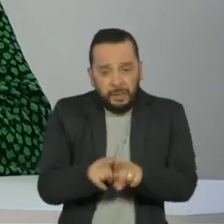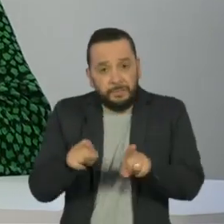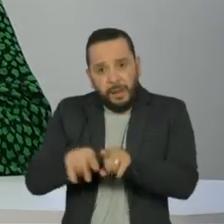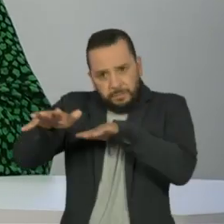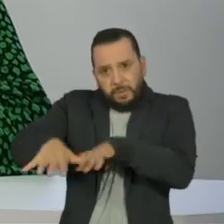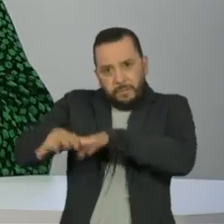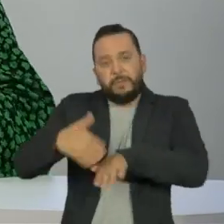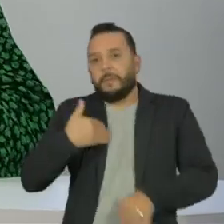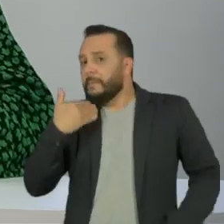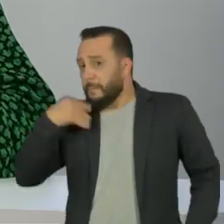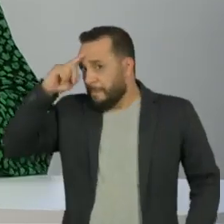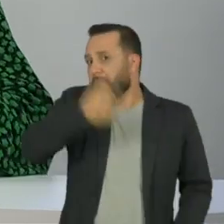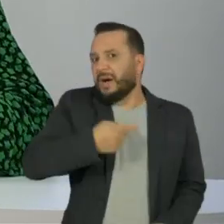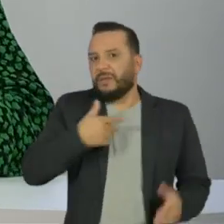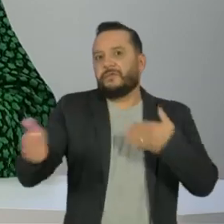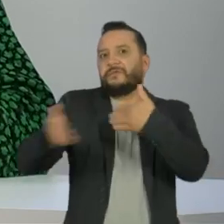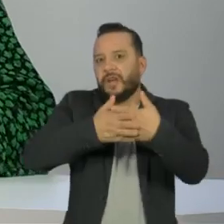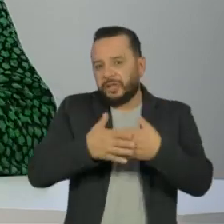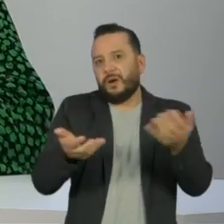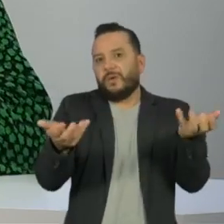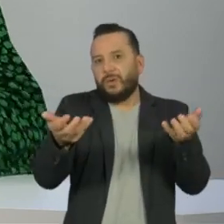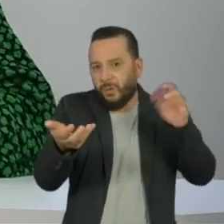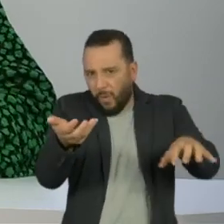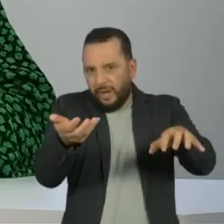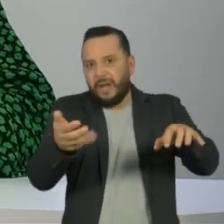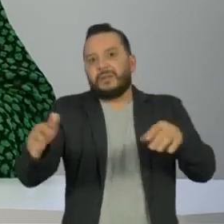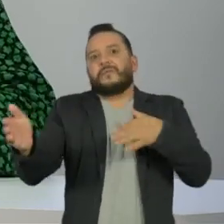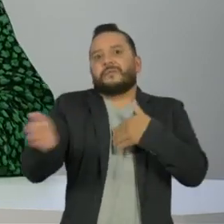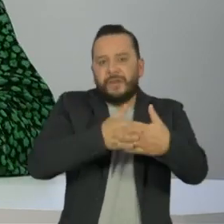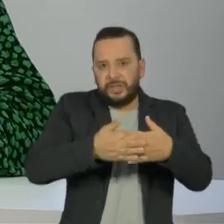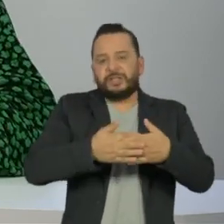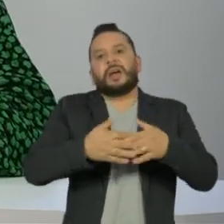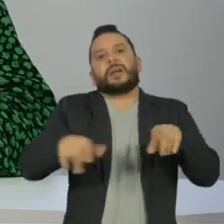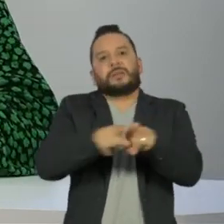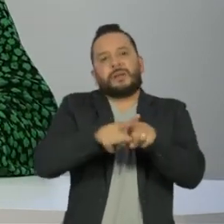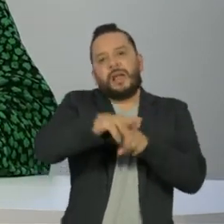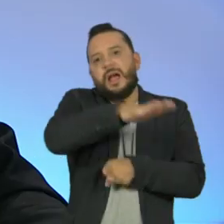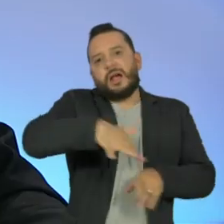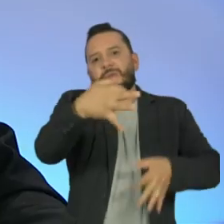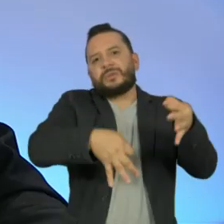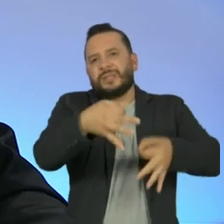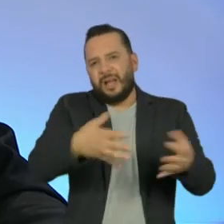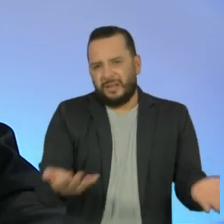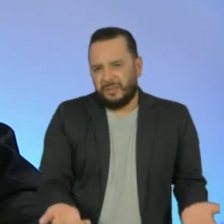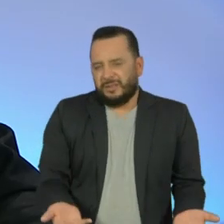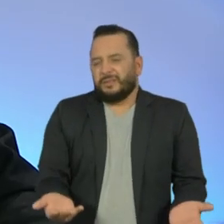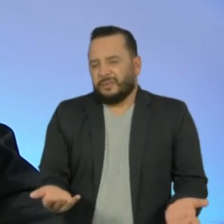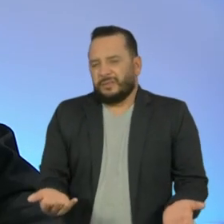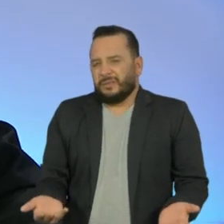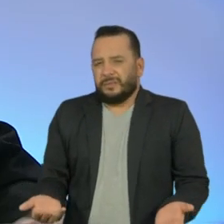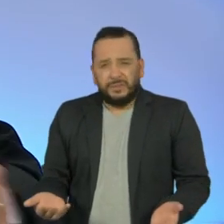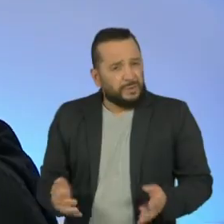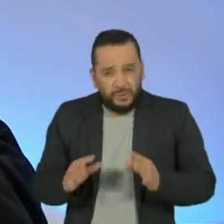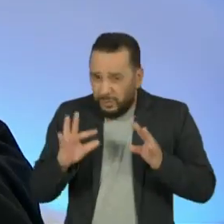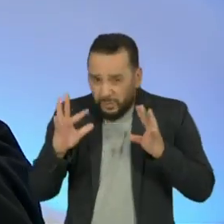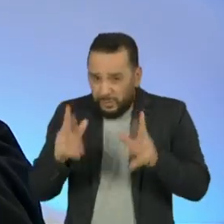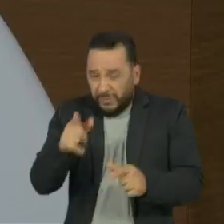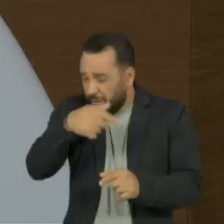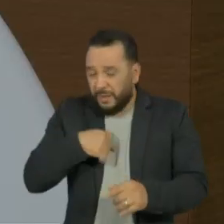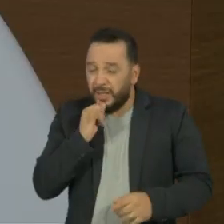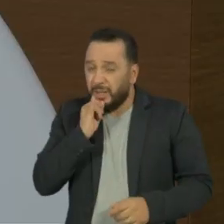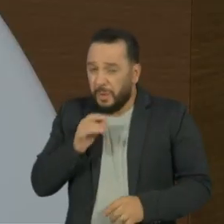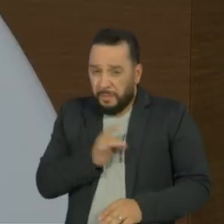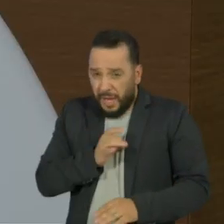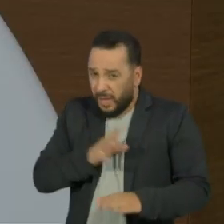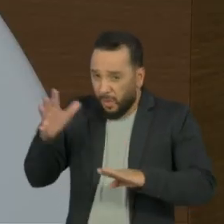dizendo que, desafiando o Supremo e dizendo que não vai cumprir decisões judiciais, por exemplo, apesar de o senhor não temer um golpe, o senhor acha